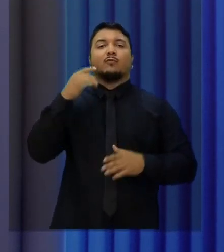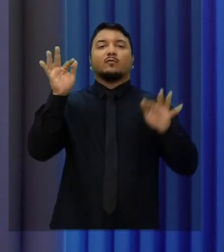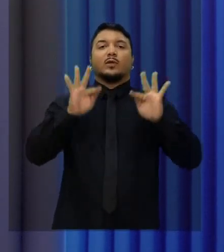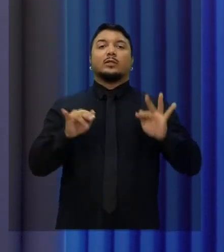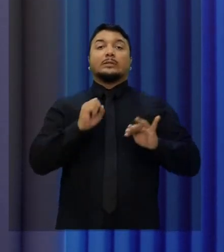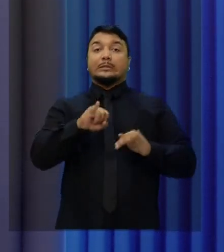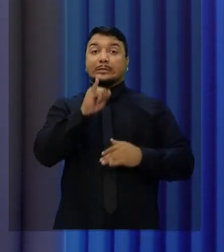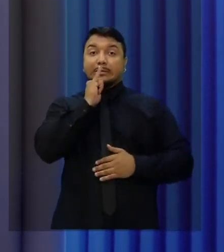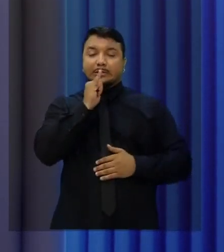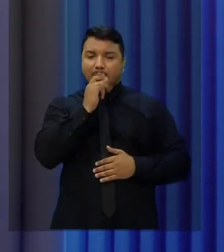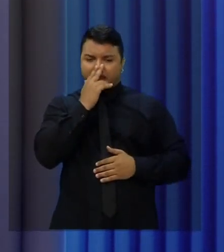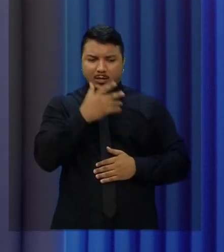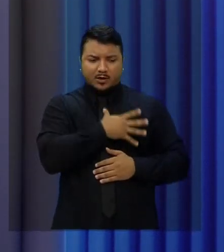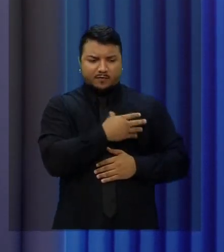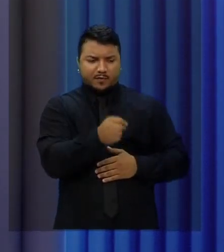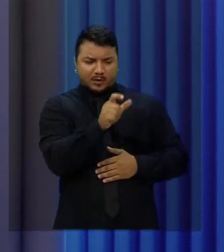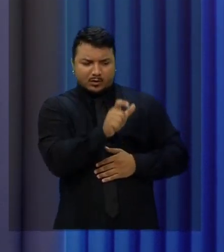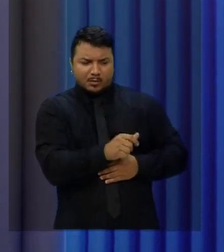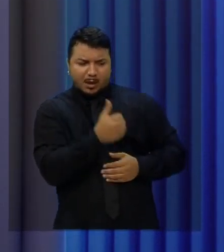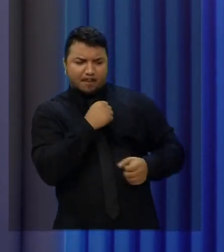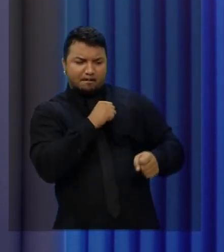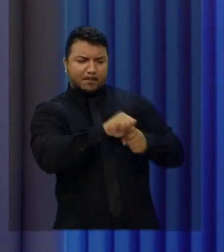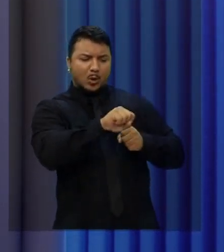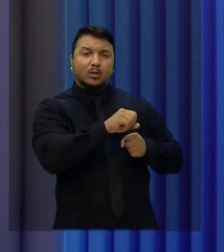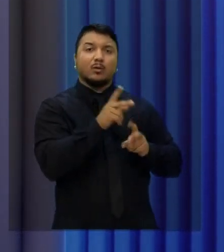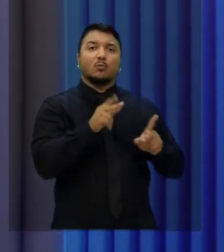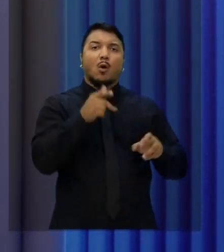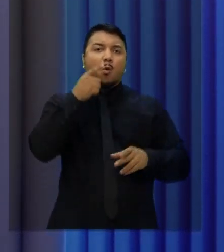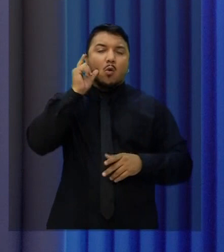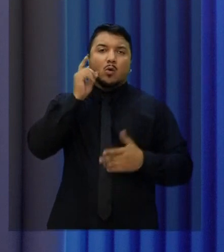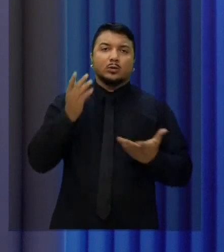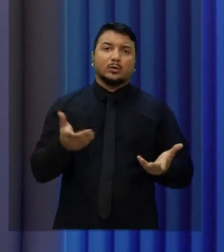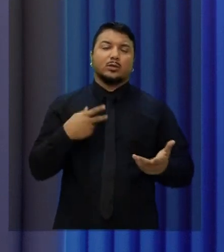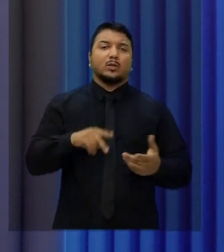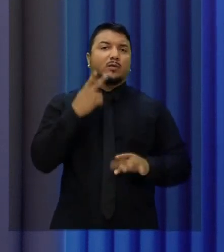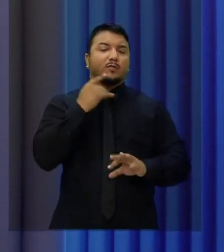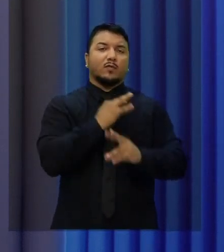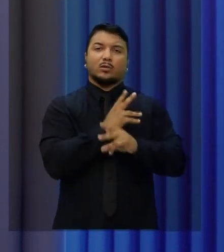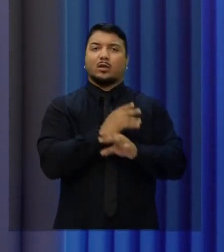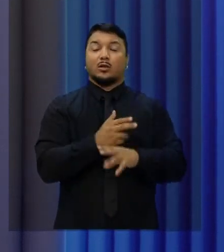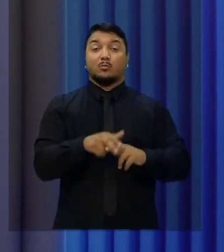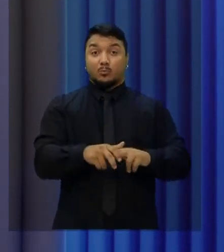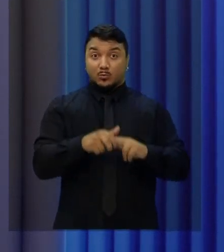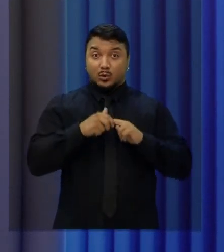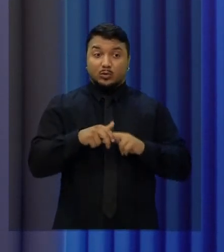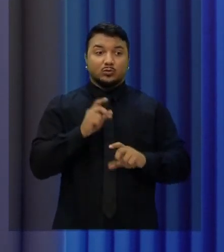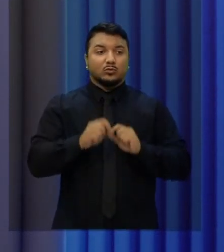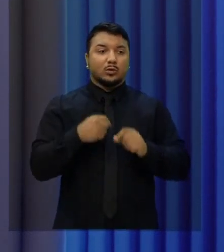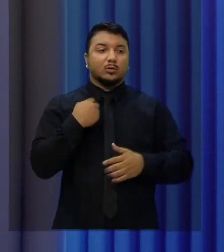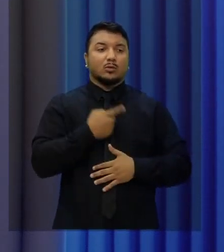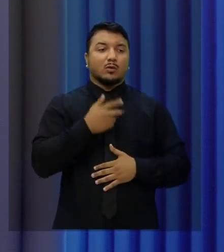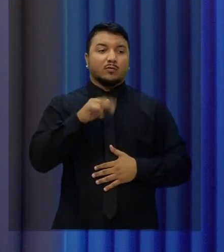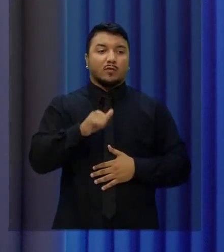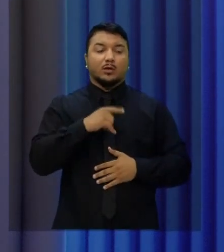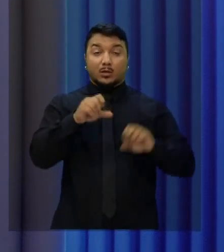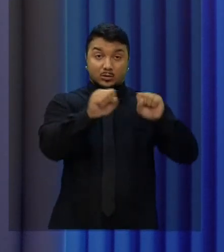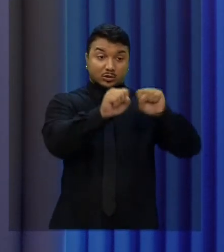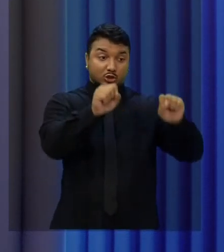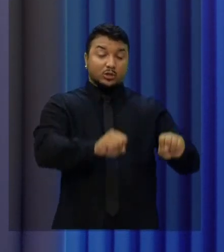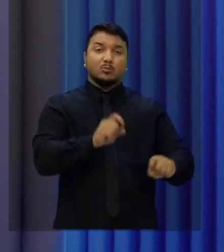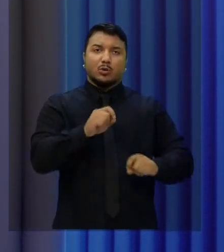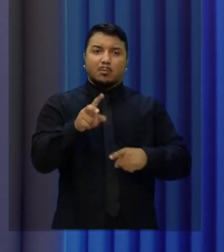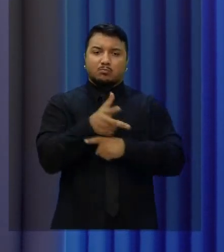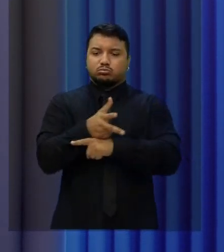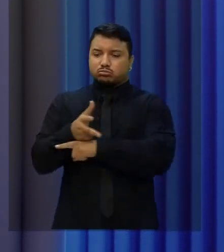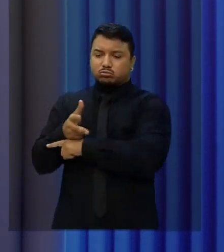se nós evitarmos que a filha dele seja assassinada, como aconteceu ontem aqui em Fortaleza. por conta disso que nós vamos implementar o sistema de vídeo